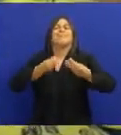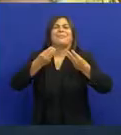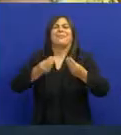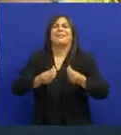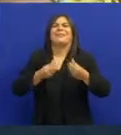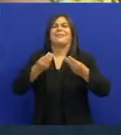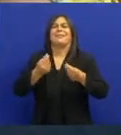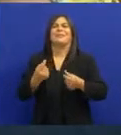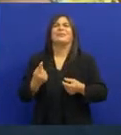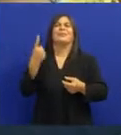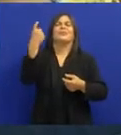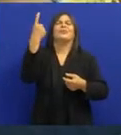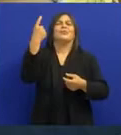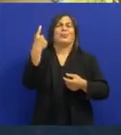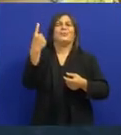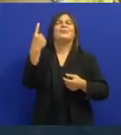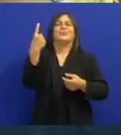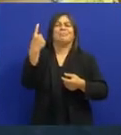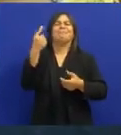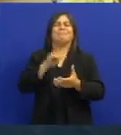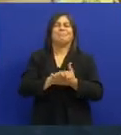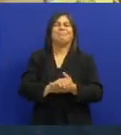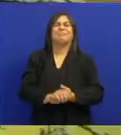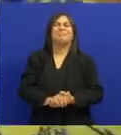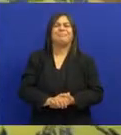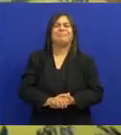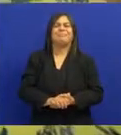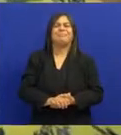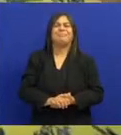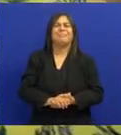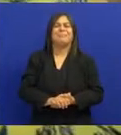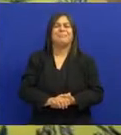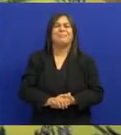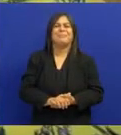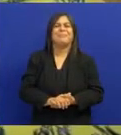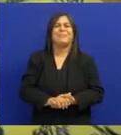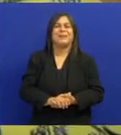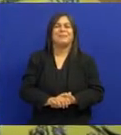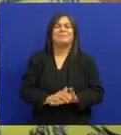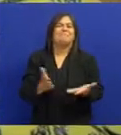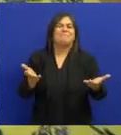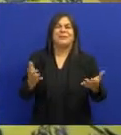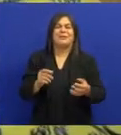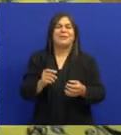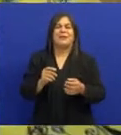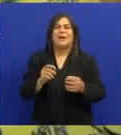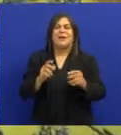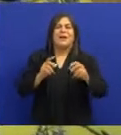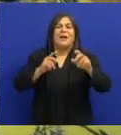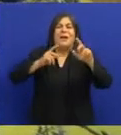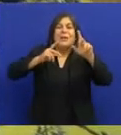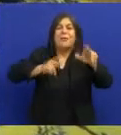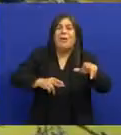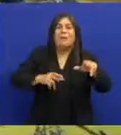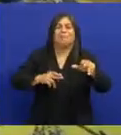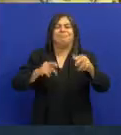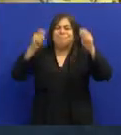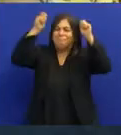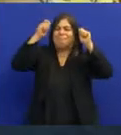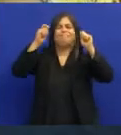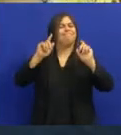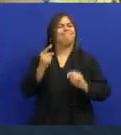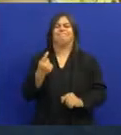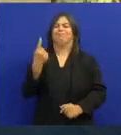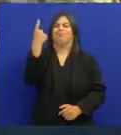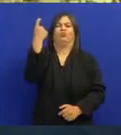Inconfudível Ele é único No que faz No que fez E aí Acho que não tem outro fora Jackson do Pandera Ele foi